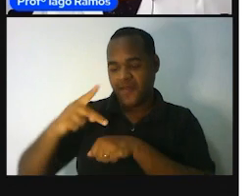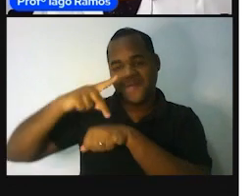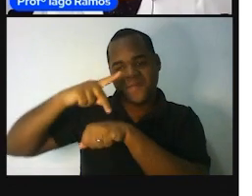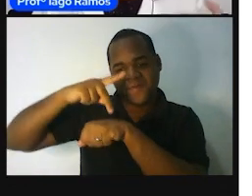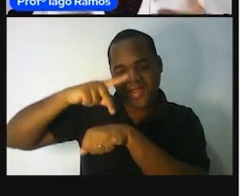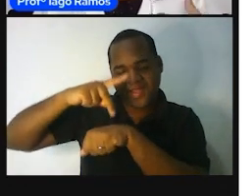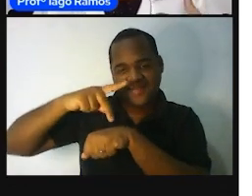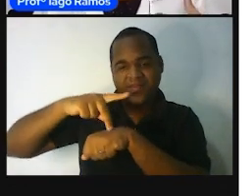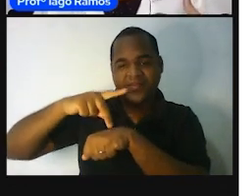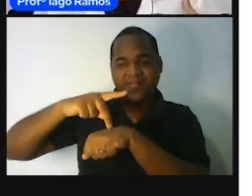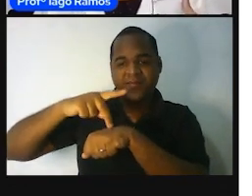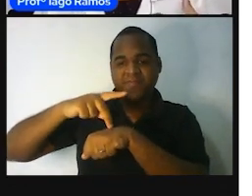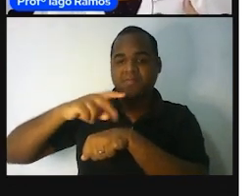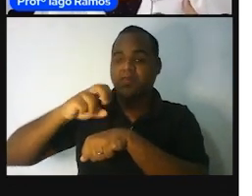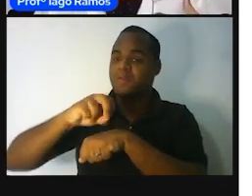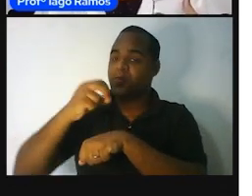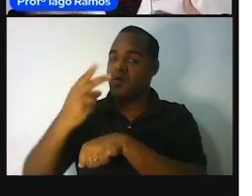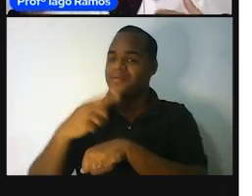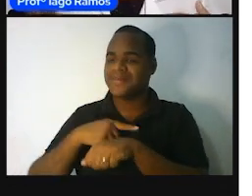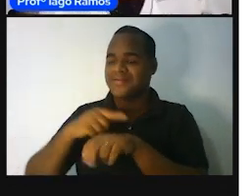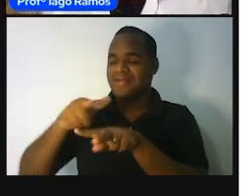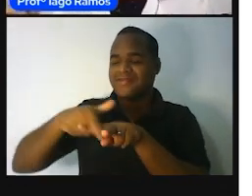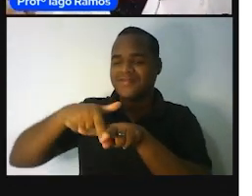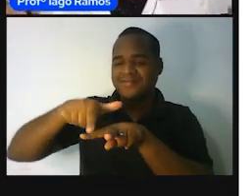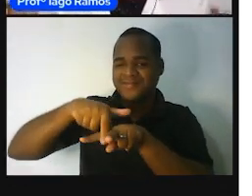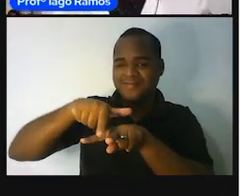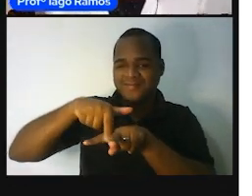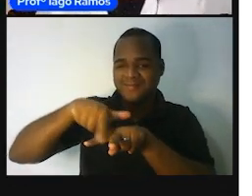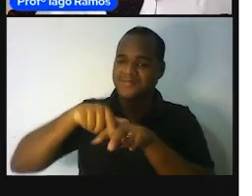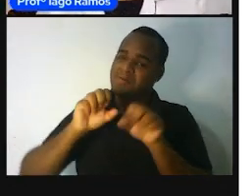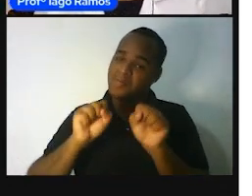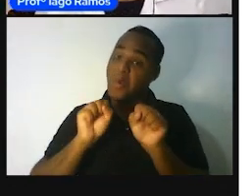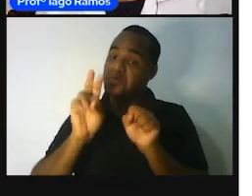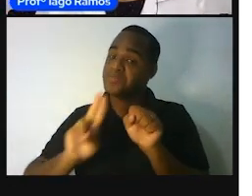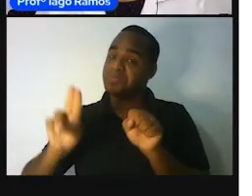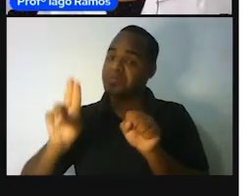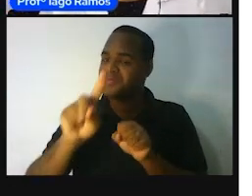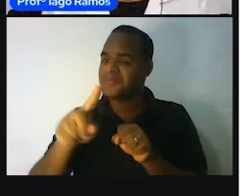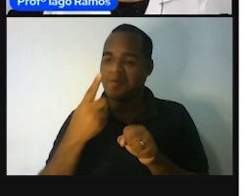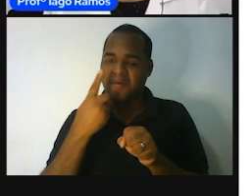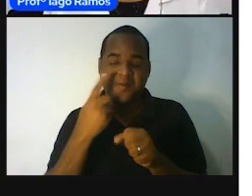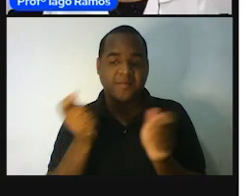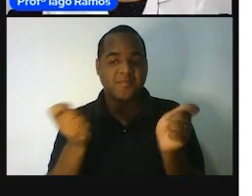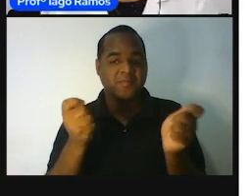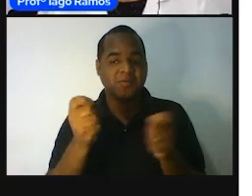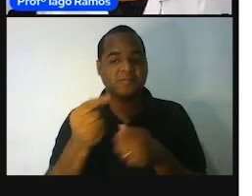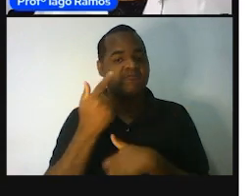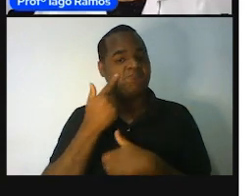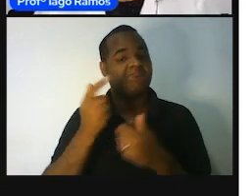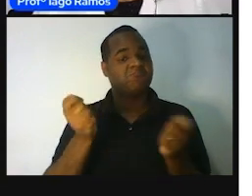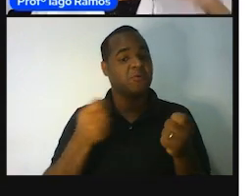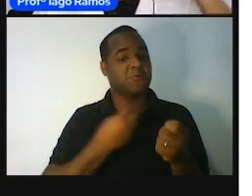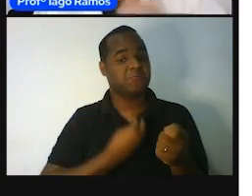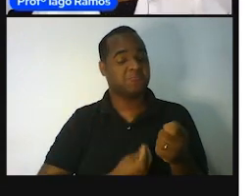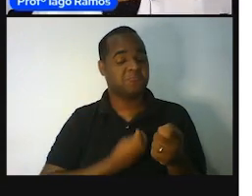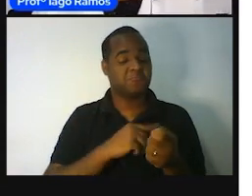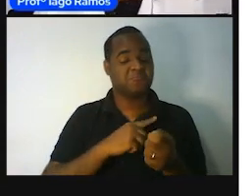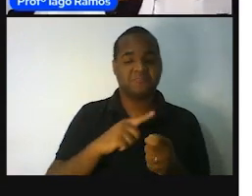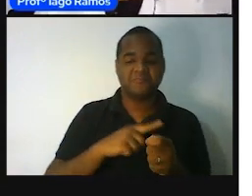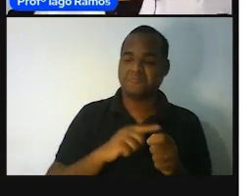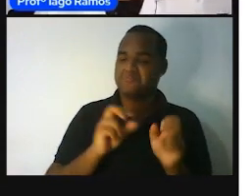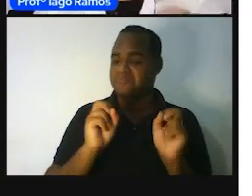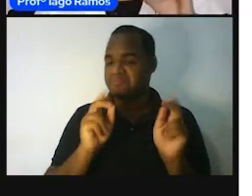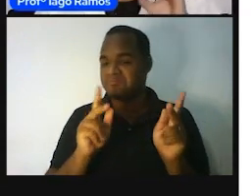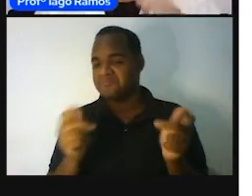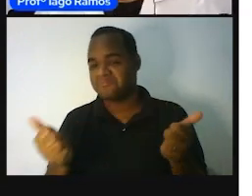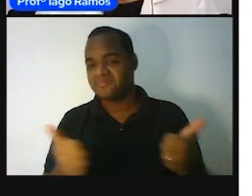é o nosso próprio interno. Eu acho que você, alguém aí, está se identificando com essa situação. Tá bom? E tem que